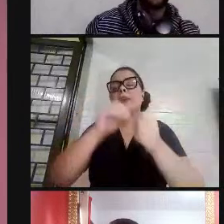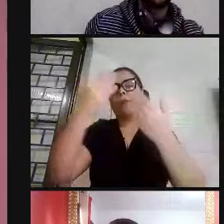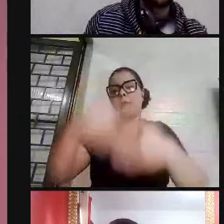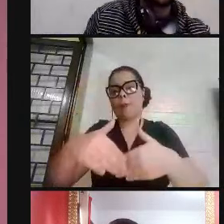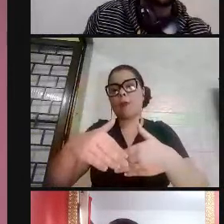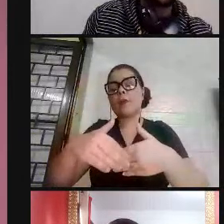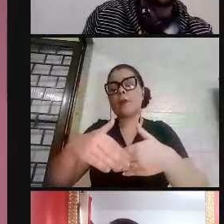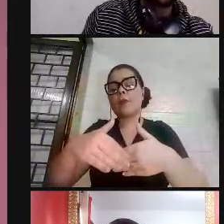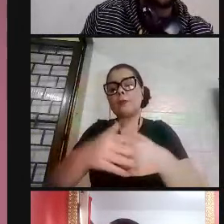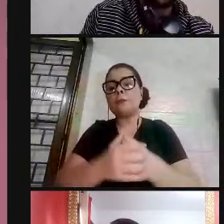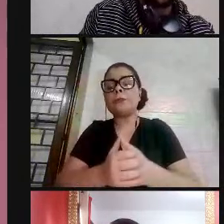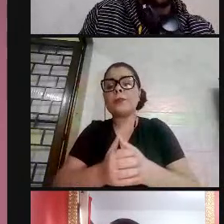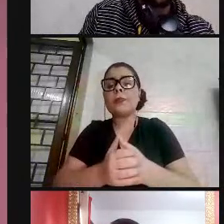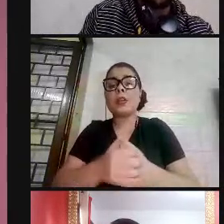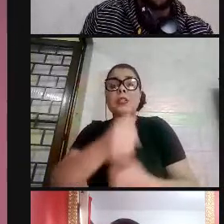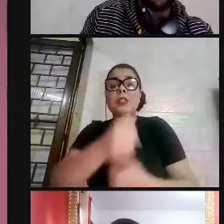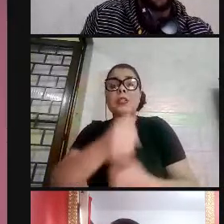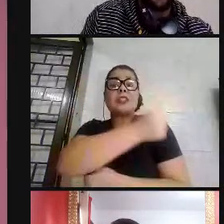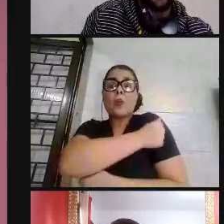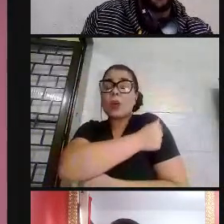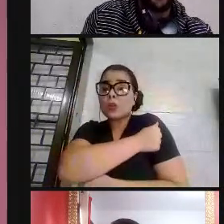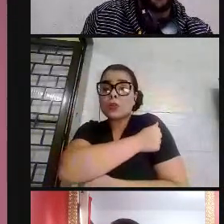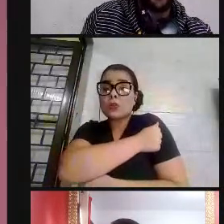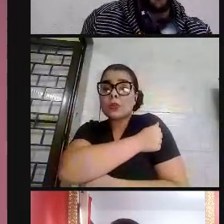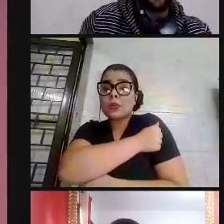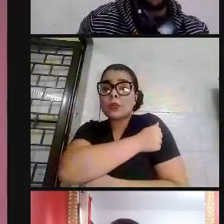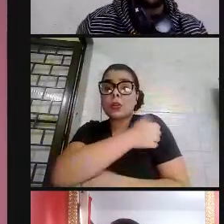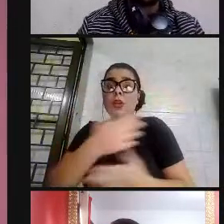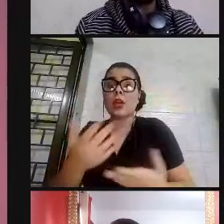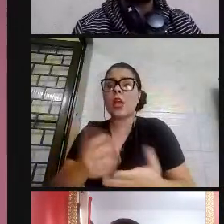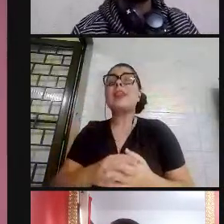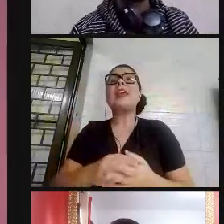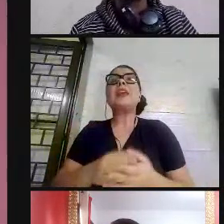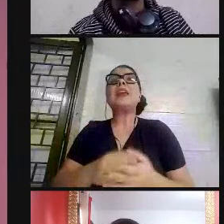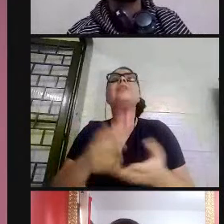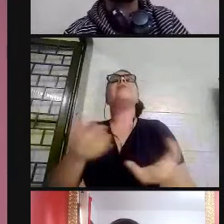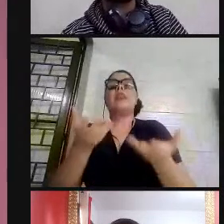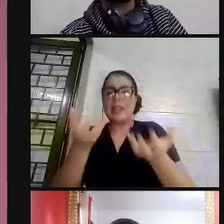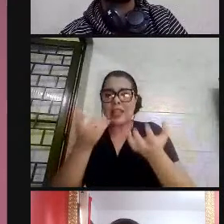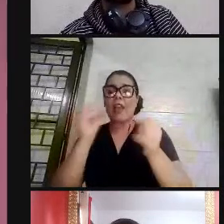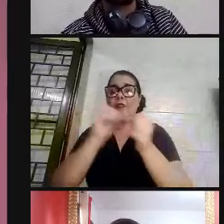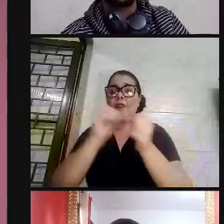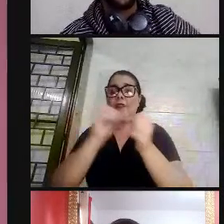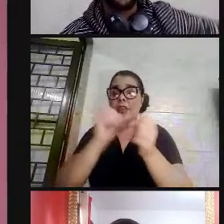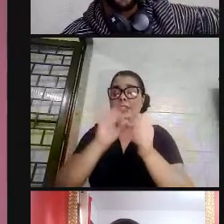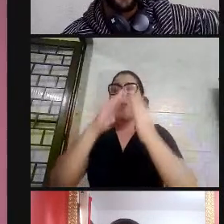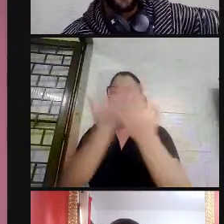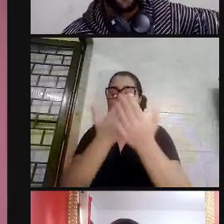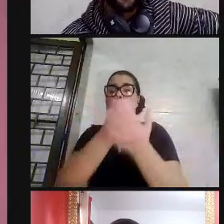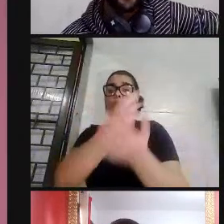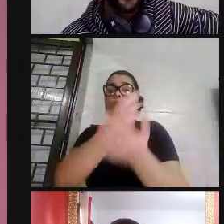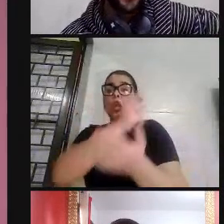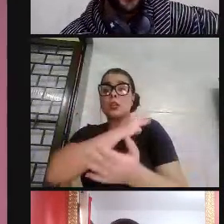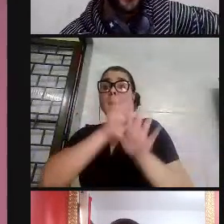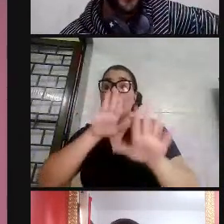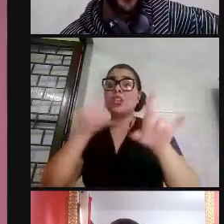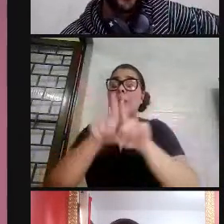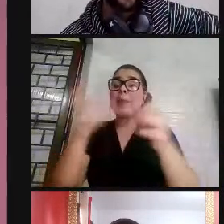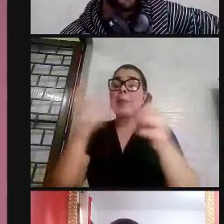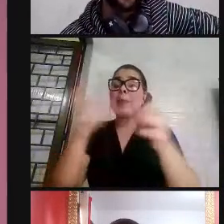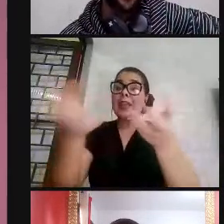de ensino médio, alguns querem ser militar e ele também oportuniza para isso.